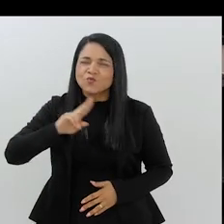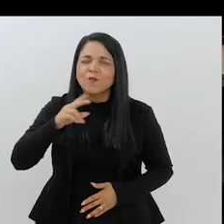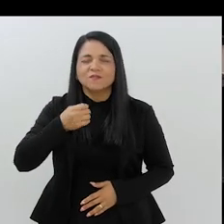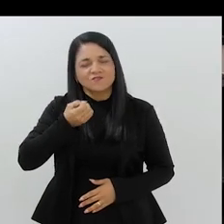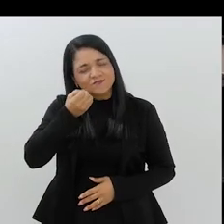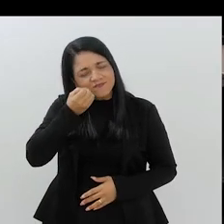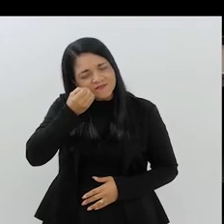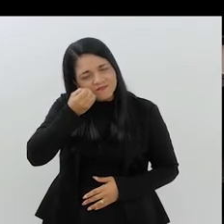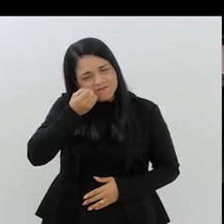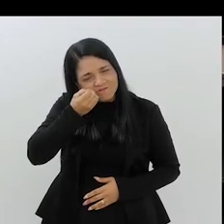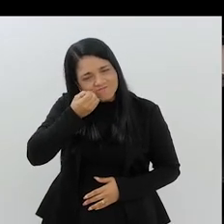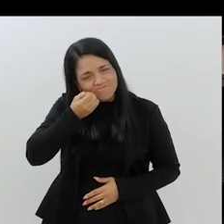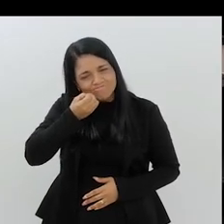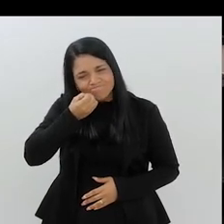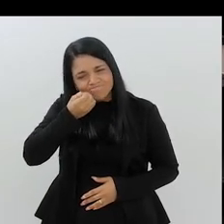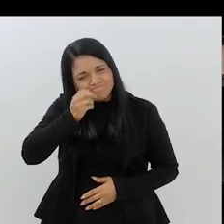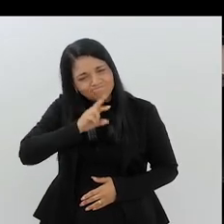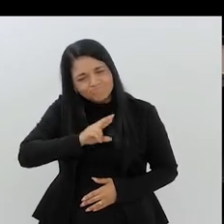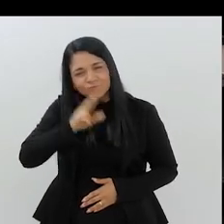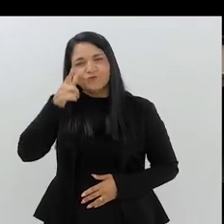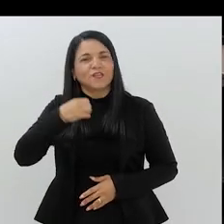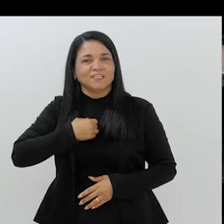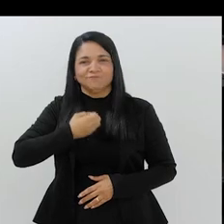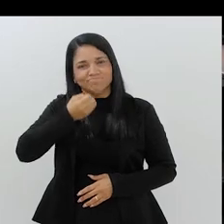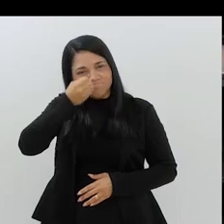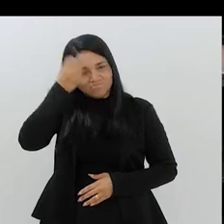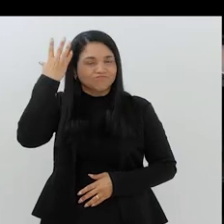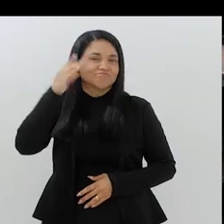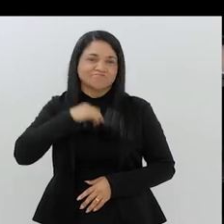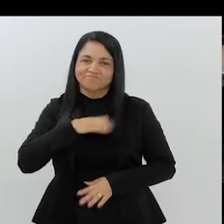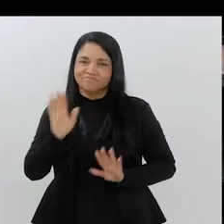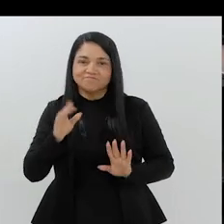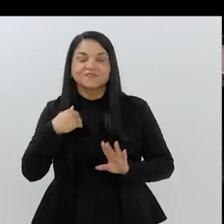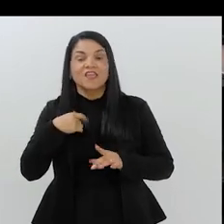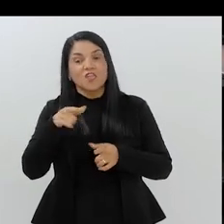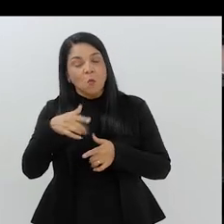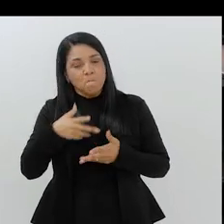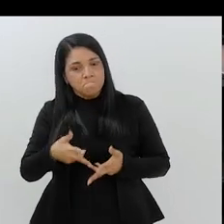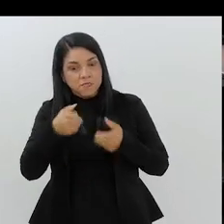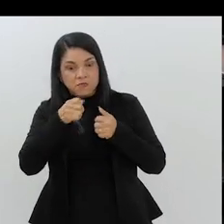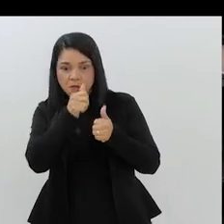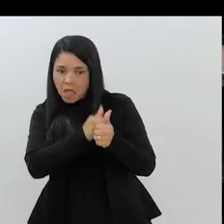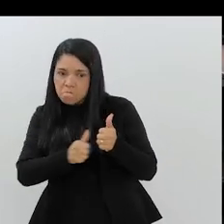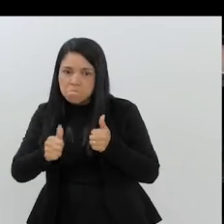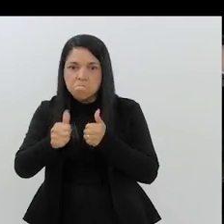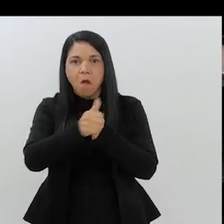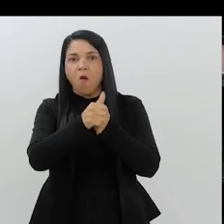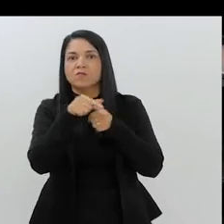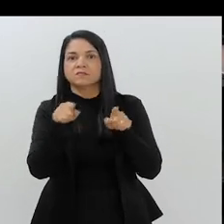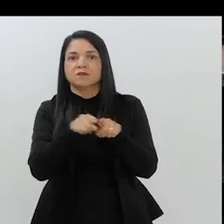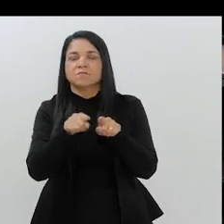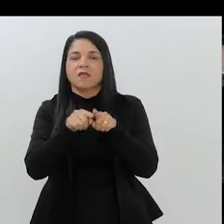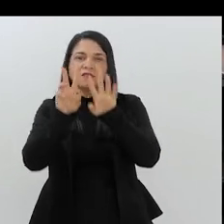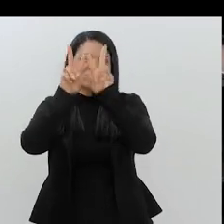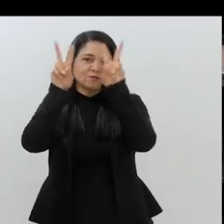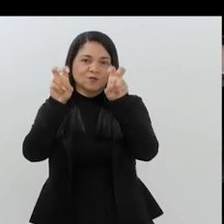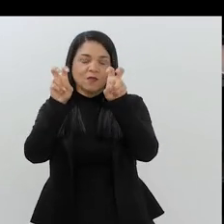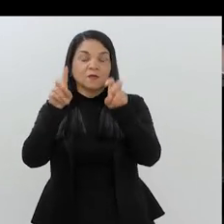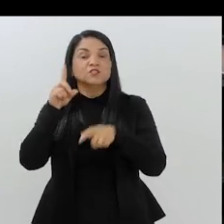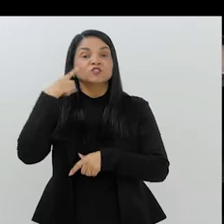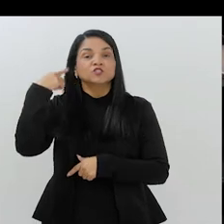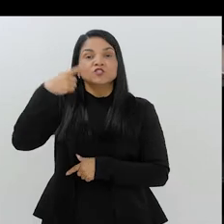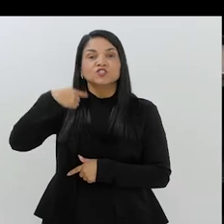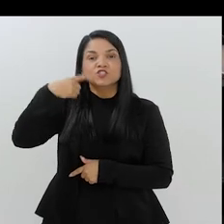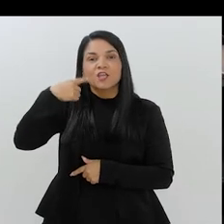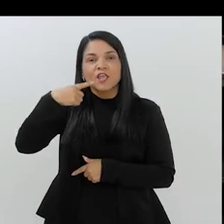Barraque, o nome dela é diferente. E eu vejo que ela está despontando assim também. Exatamente.